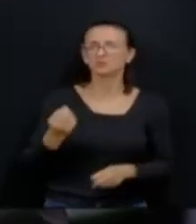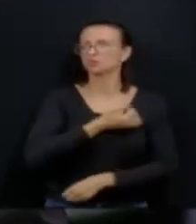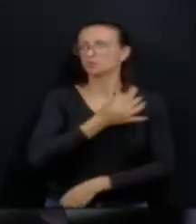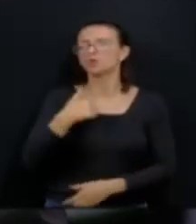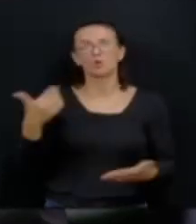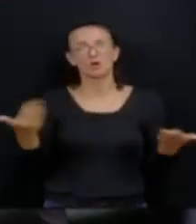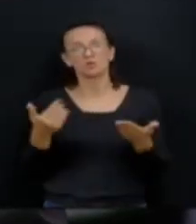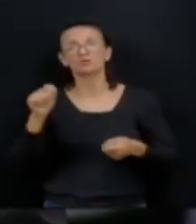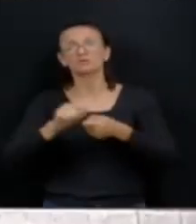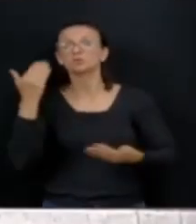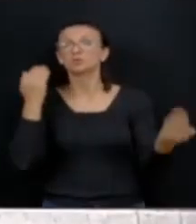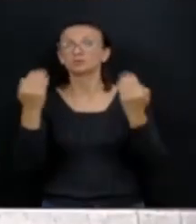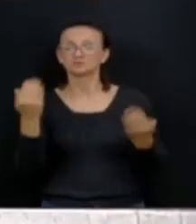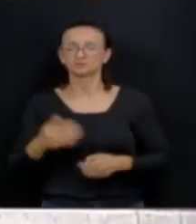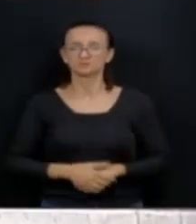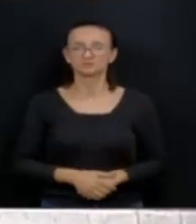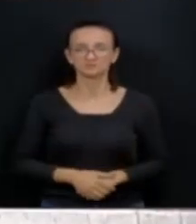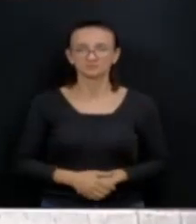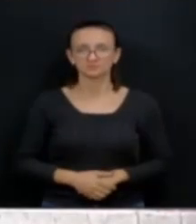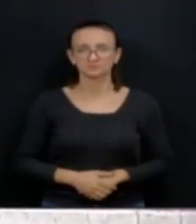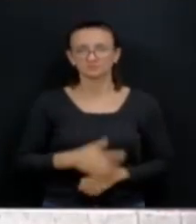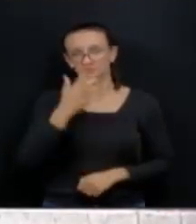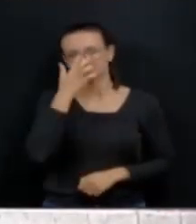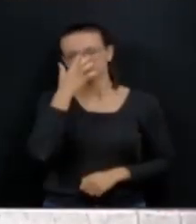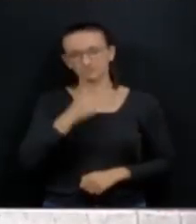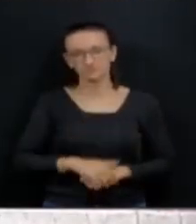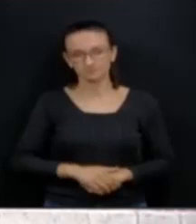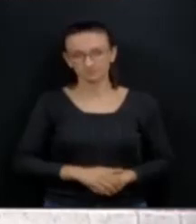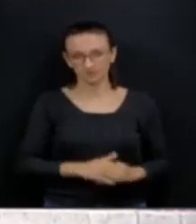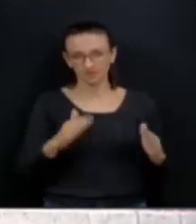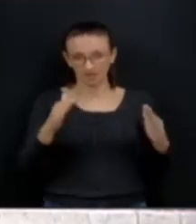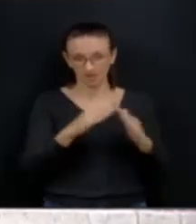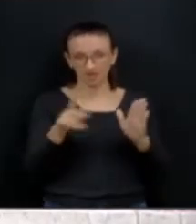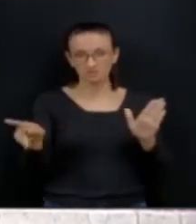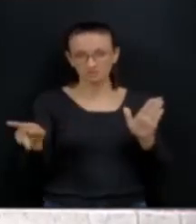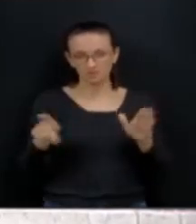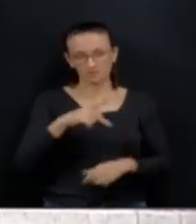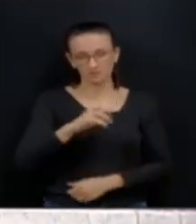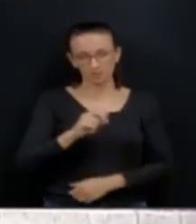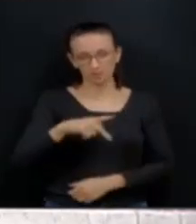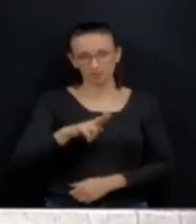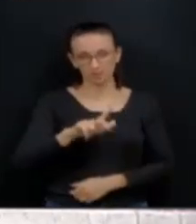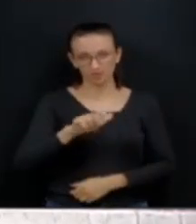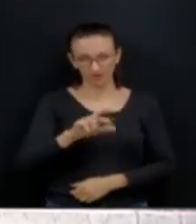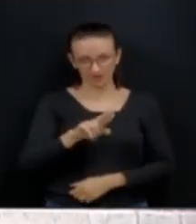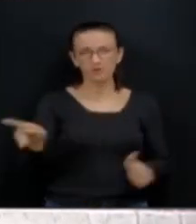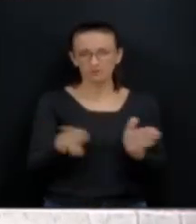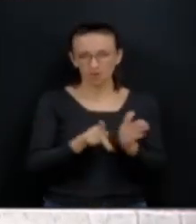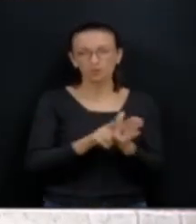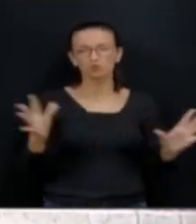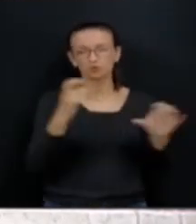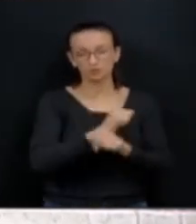comparação agora ainda mais. A casa popular cotada pelo governo do Estado é em torno de 110